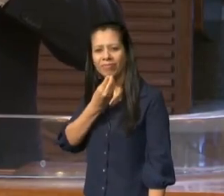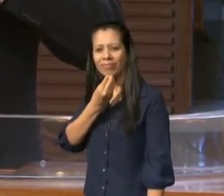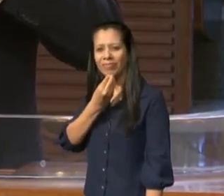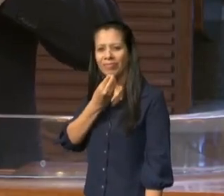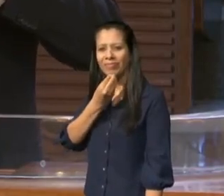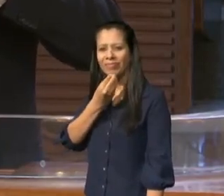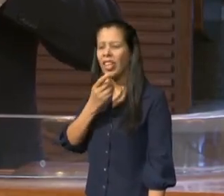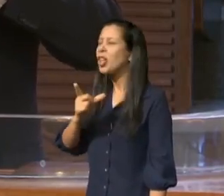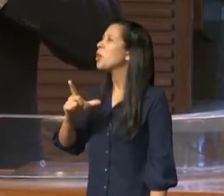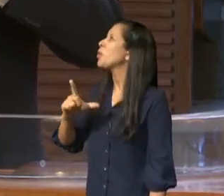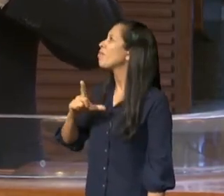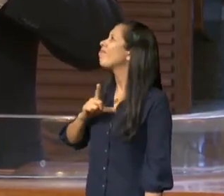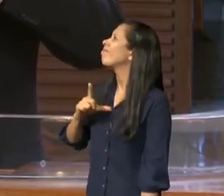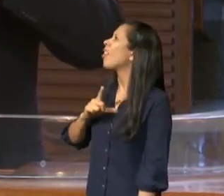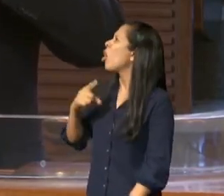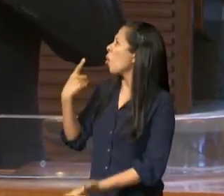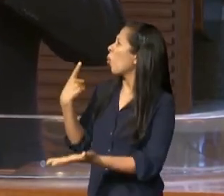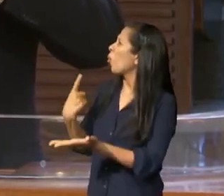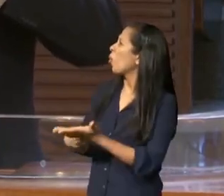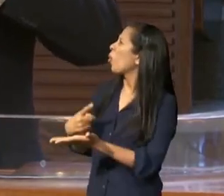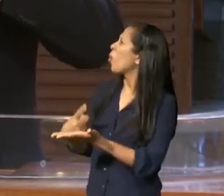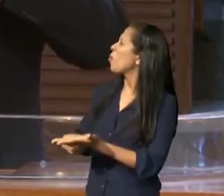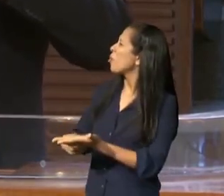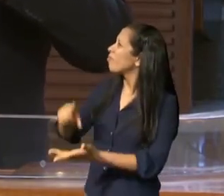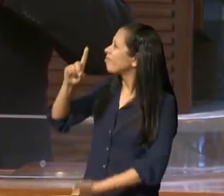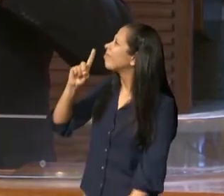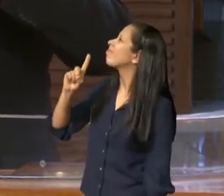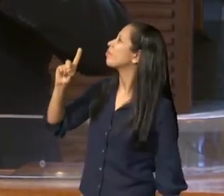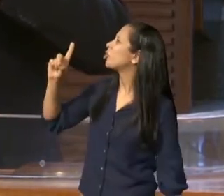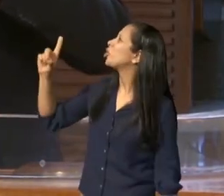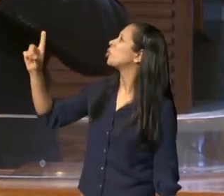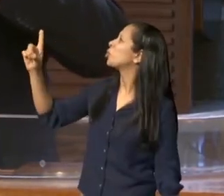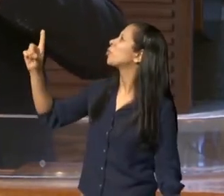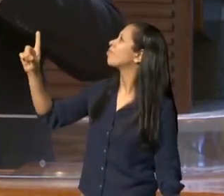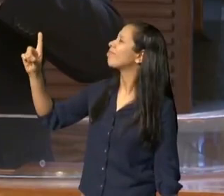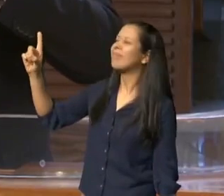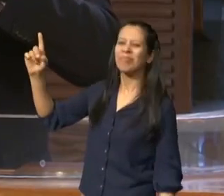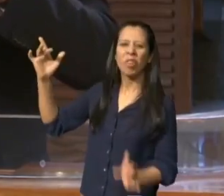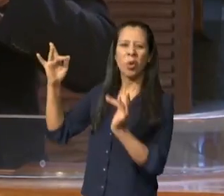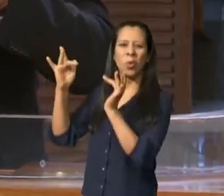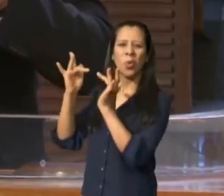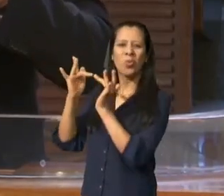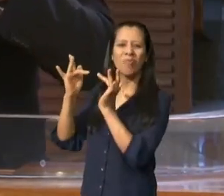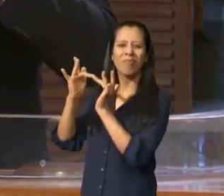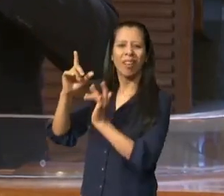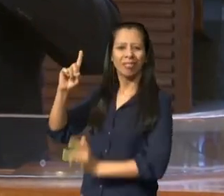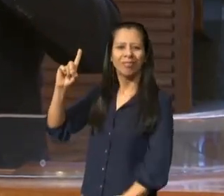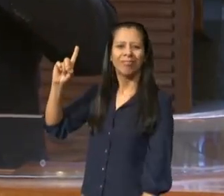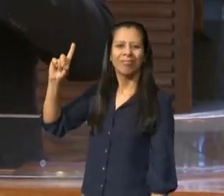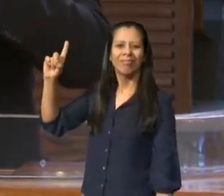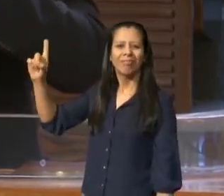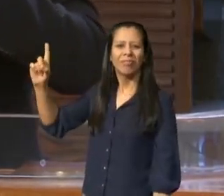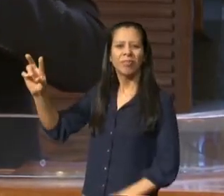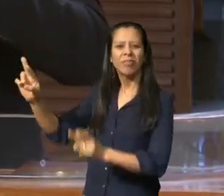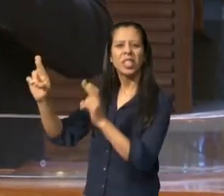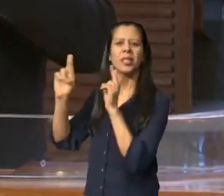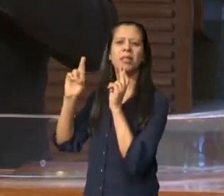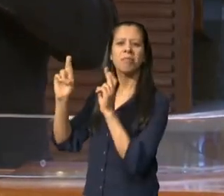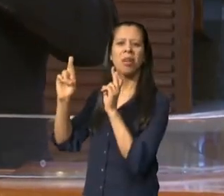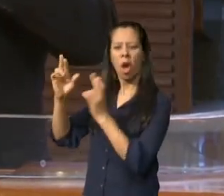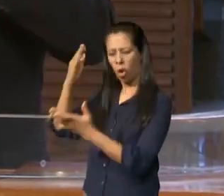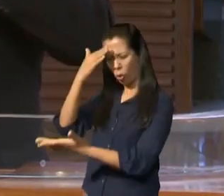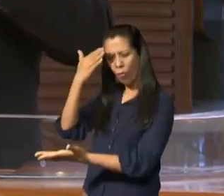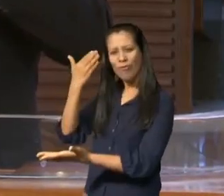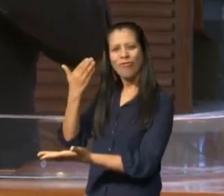tenho meu compromisso ligado ao Teu que essa seja a sua esperança a sua certeza